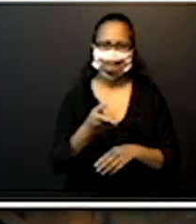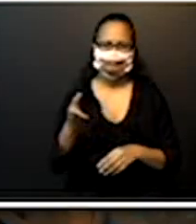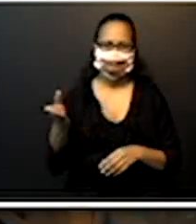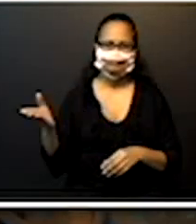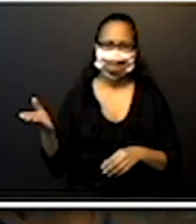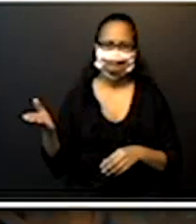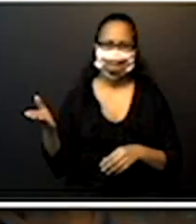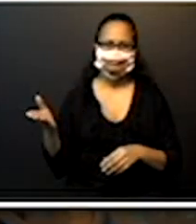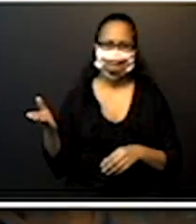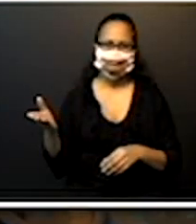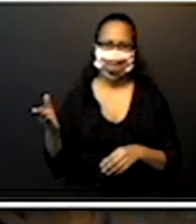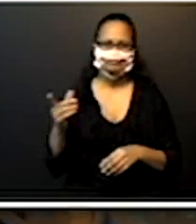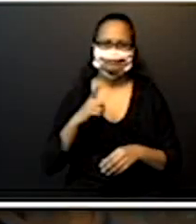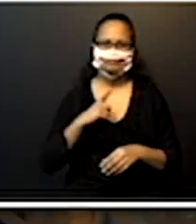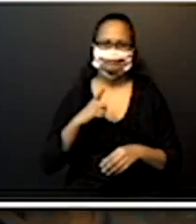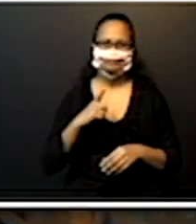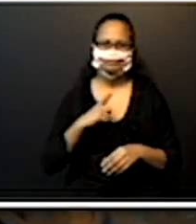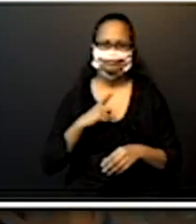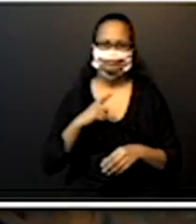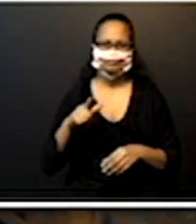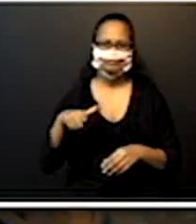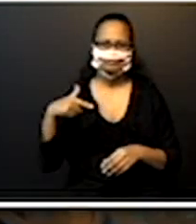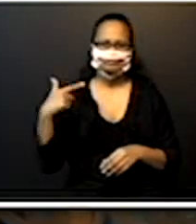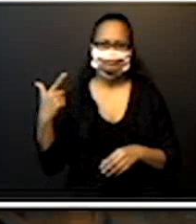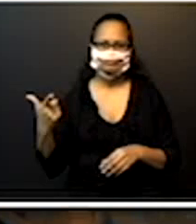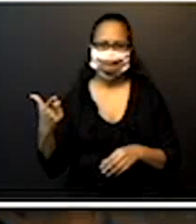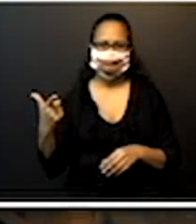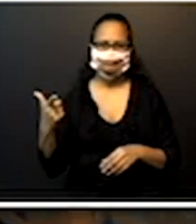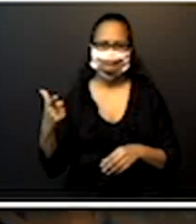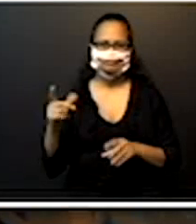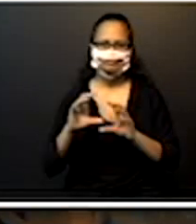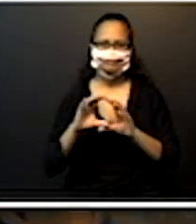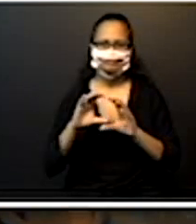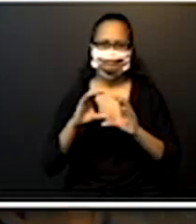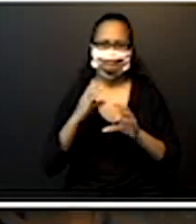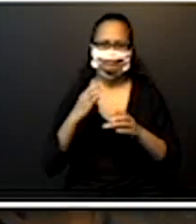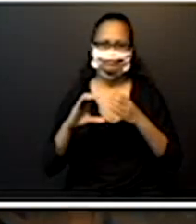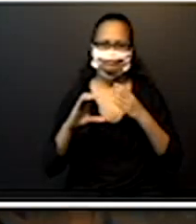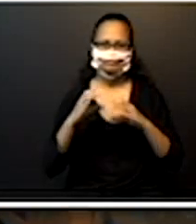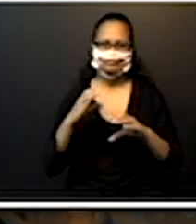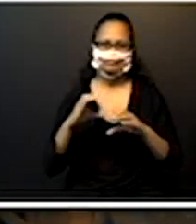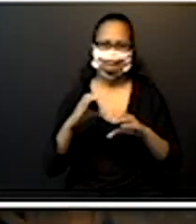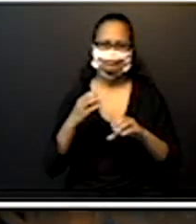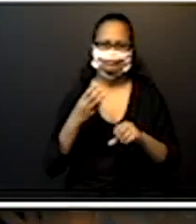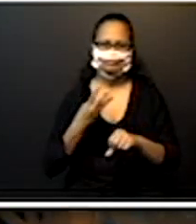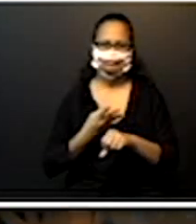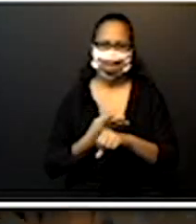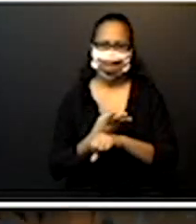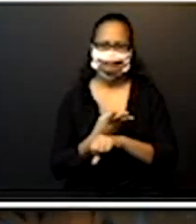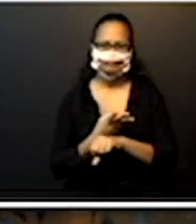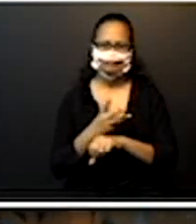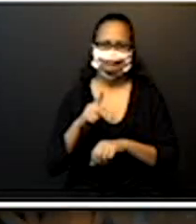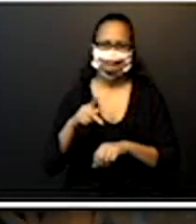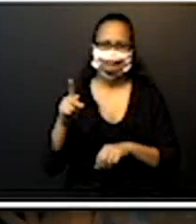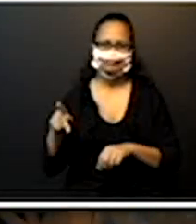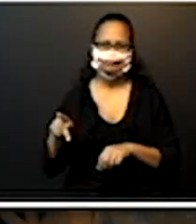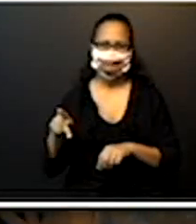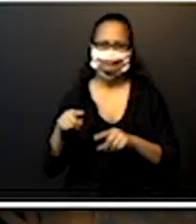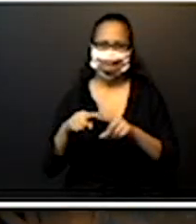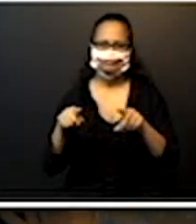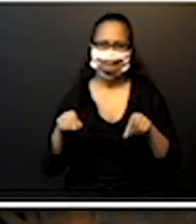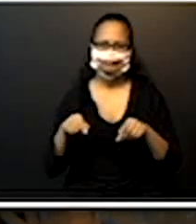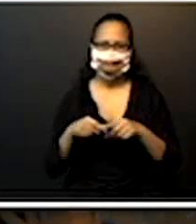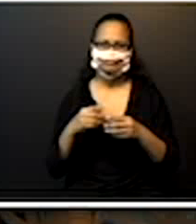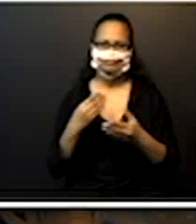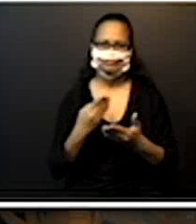Teremos outros canais de comunicação, por WhatsApp, com o professor da sua sala, que nós vamos explicar